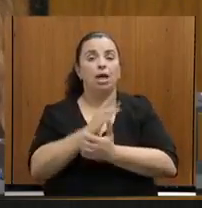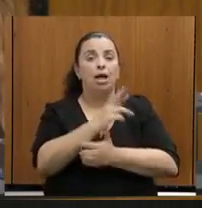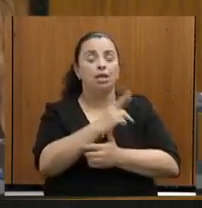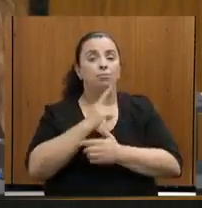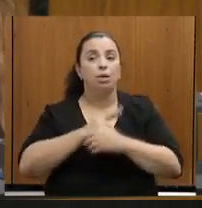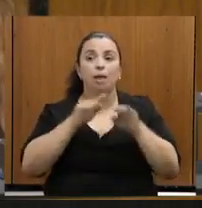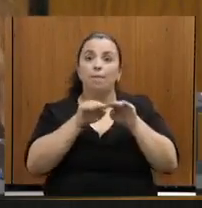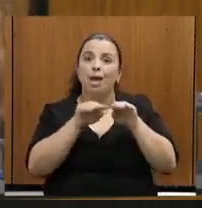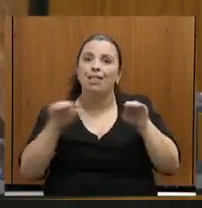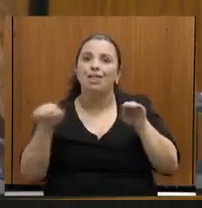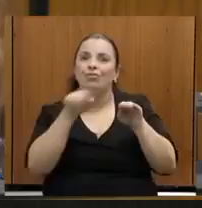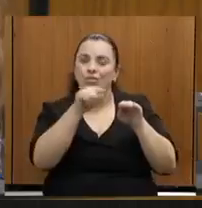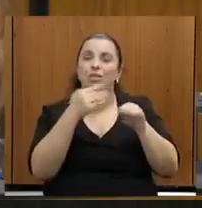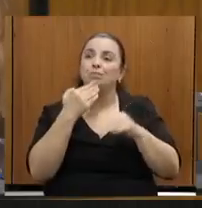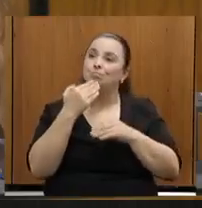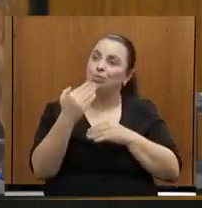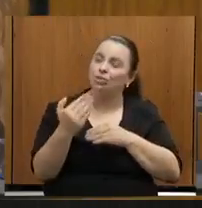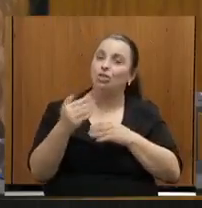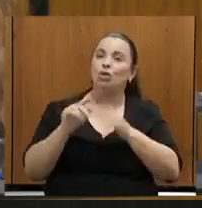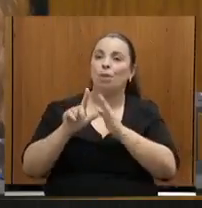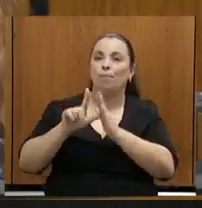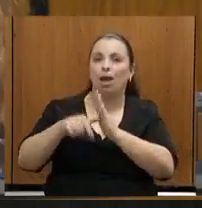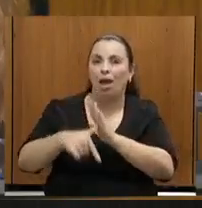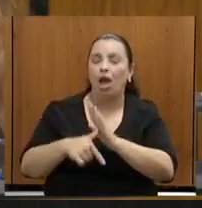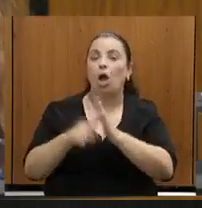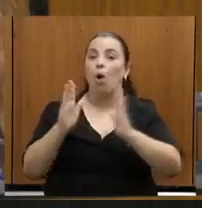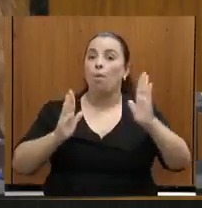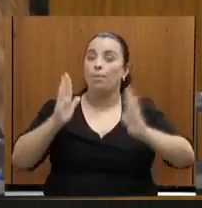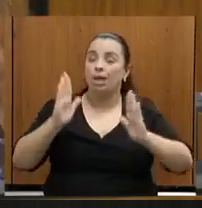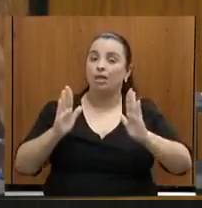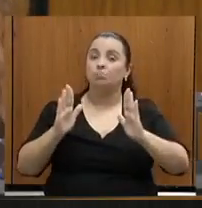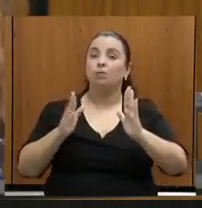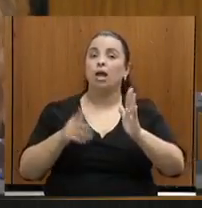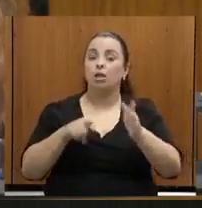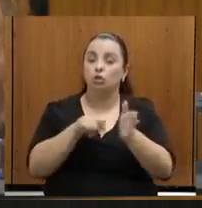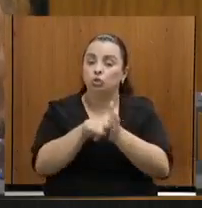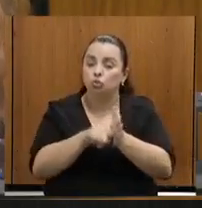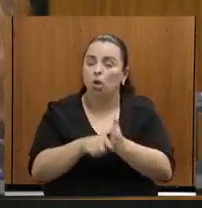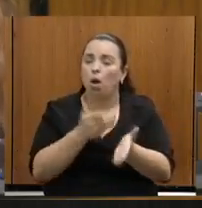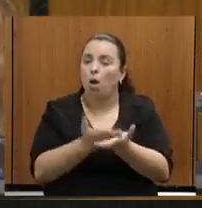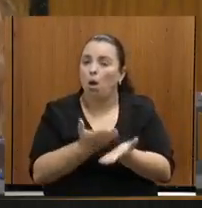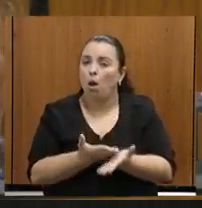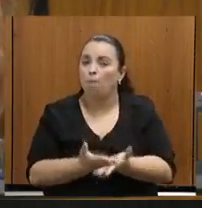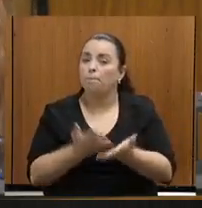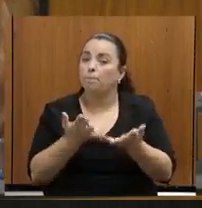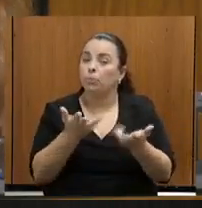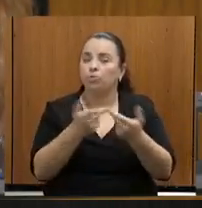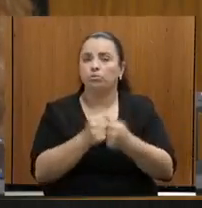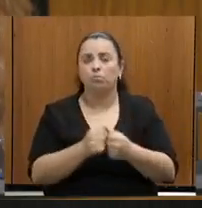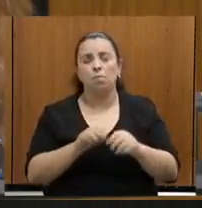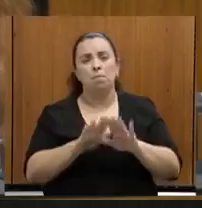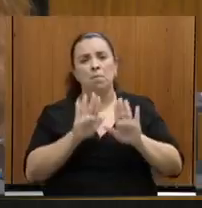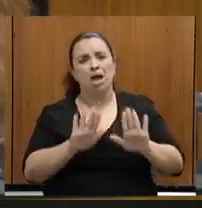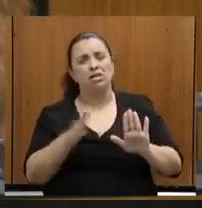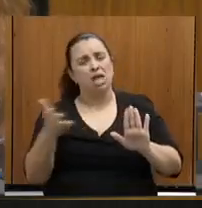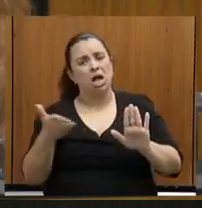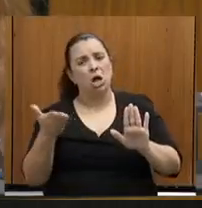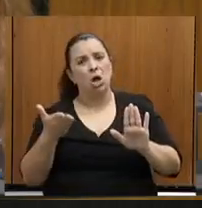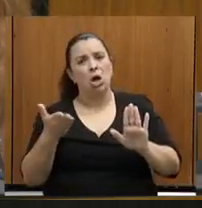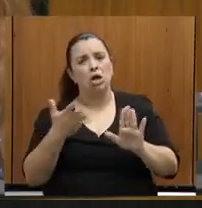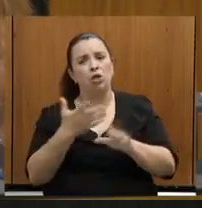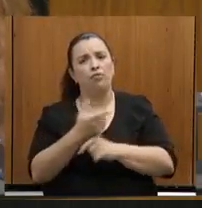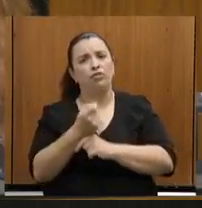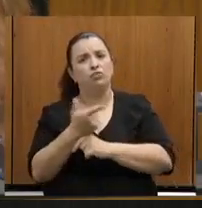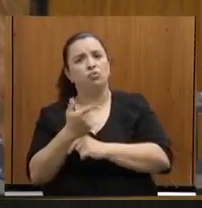prazo para aprimoramento dos estudos. Nós vamos finalizar o ano de 2022 sem ter a proteção à